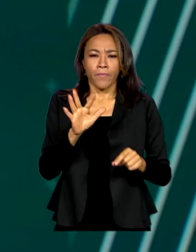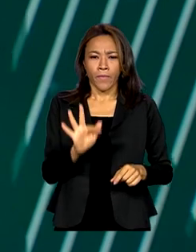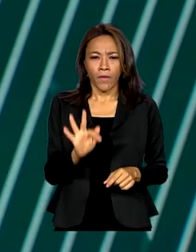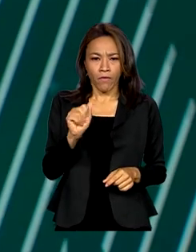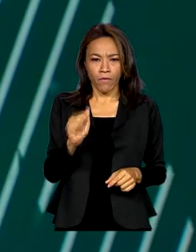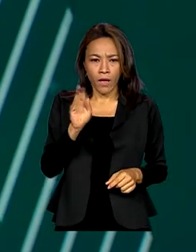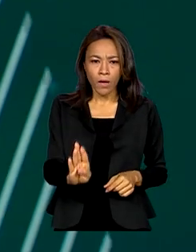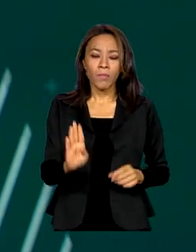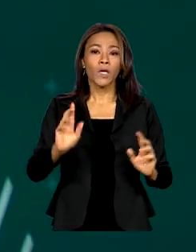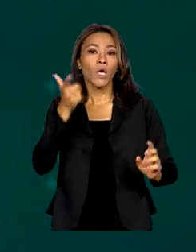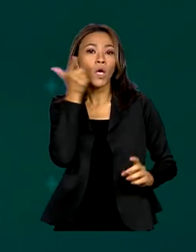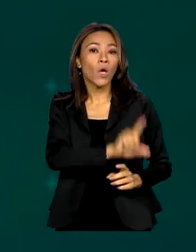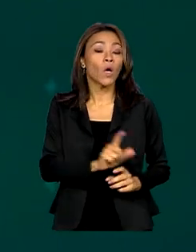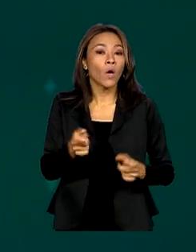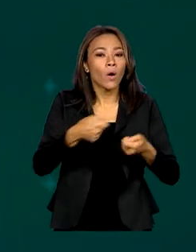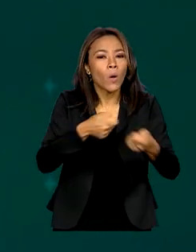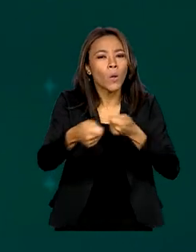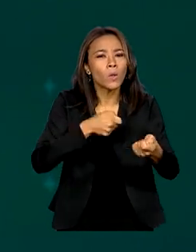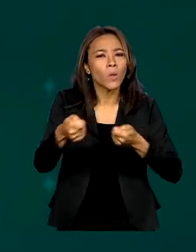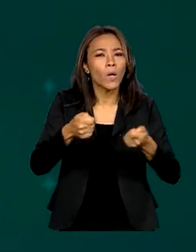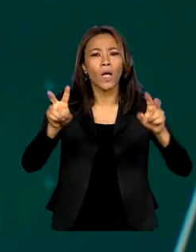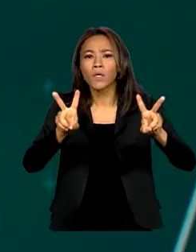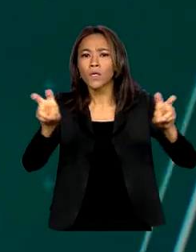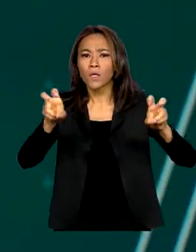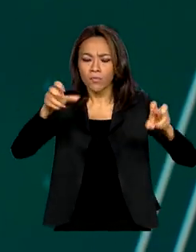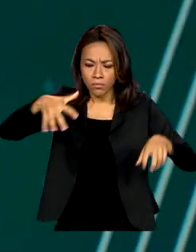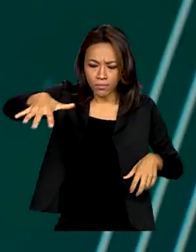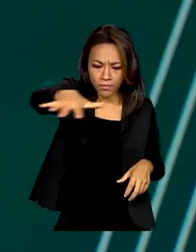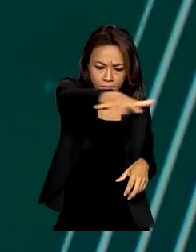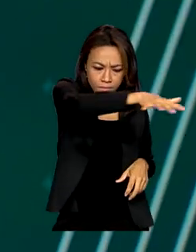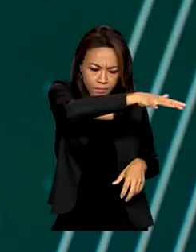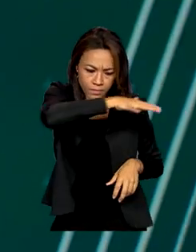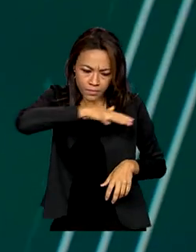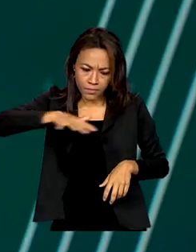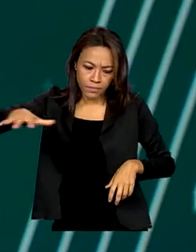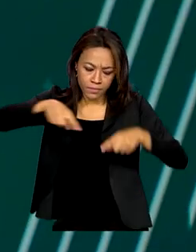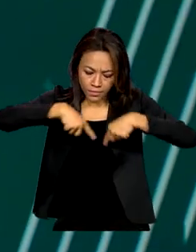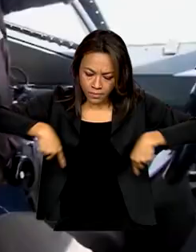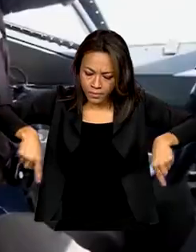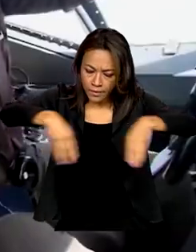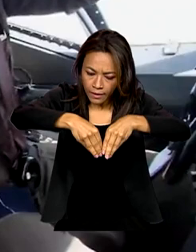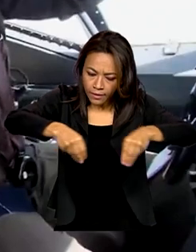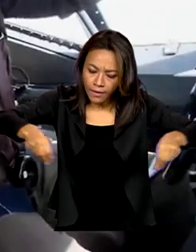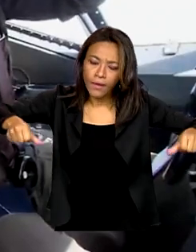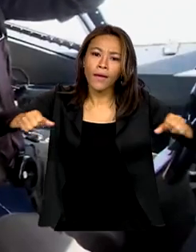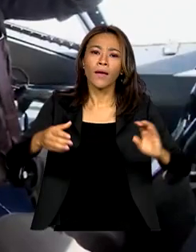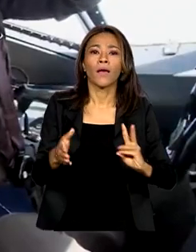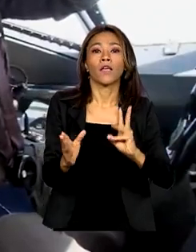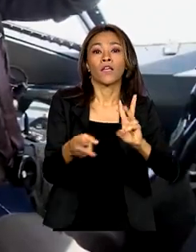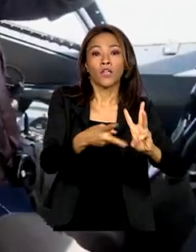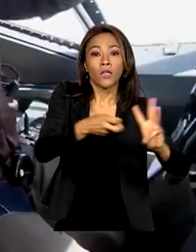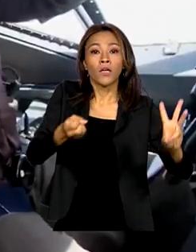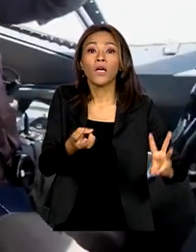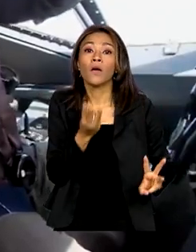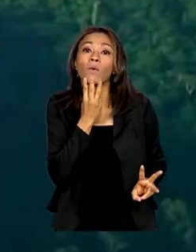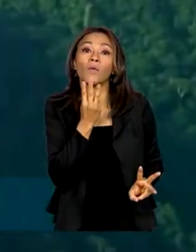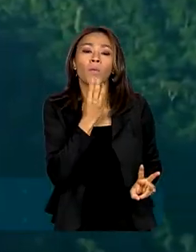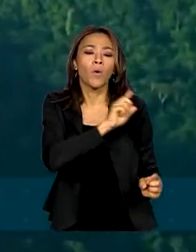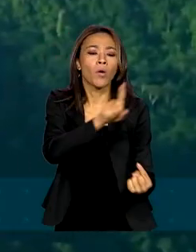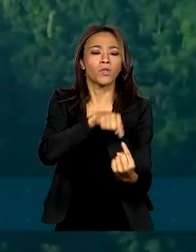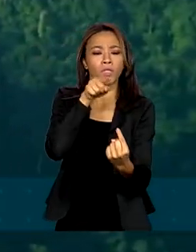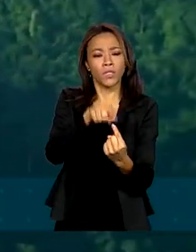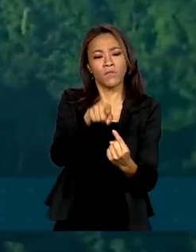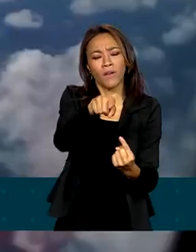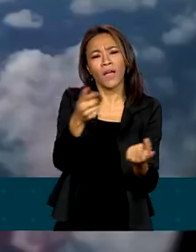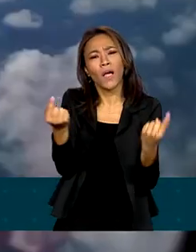controlar, na madrugada de hoje, o espaço aéreo da terra indígena Yanomami. A operação é para apoiar o combate ao